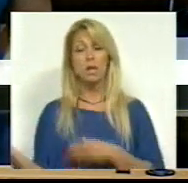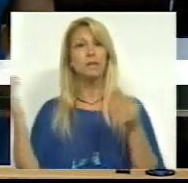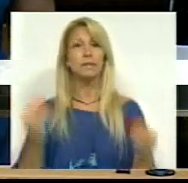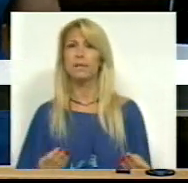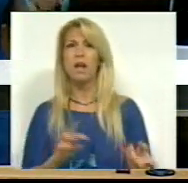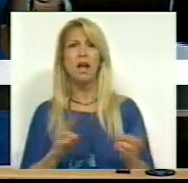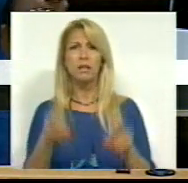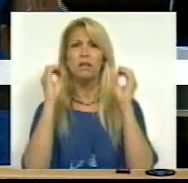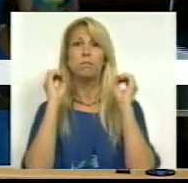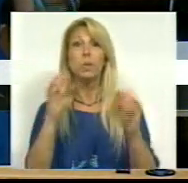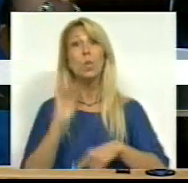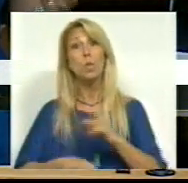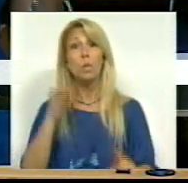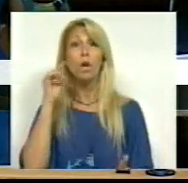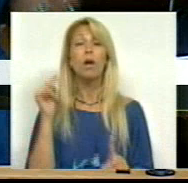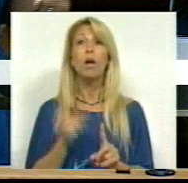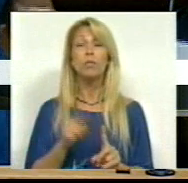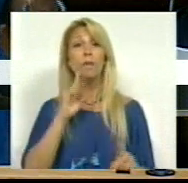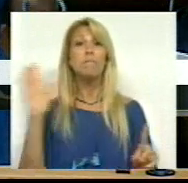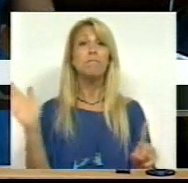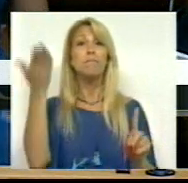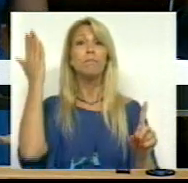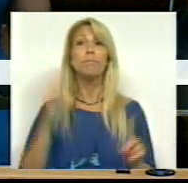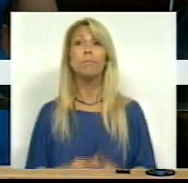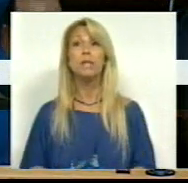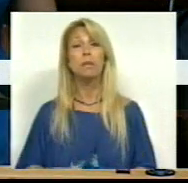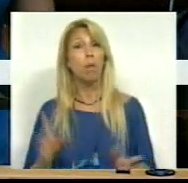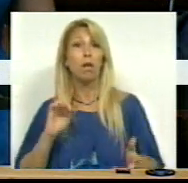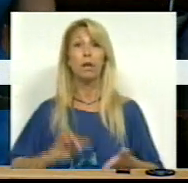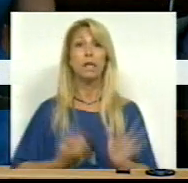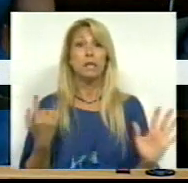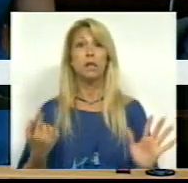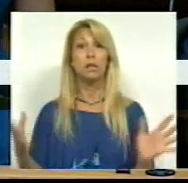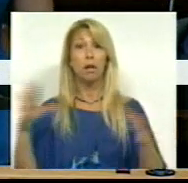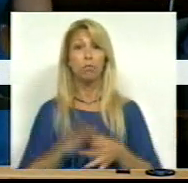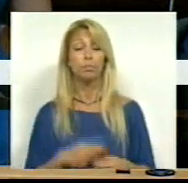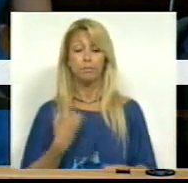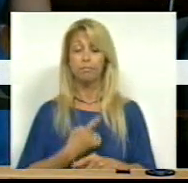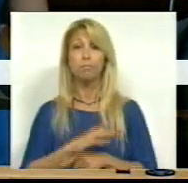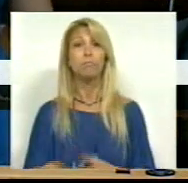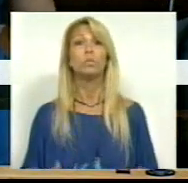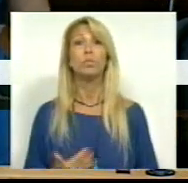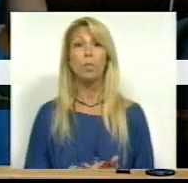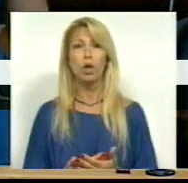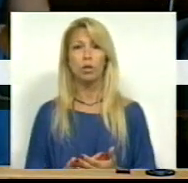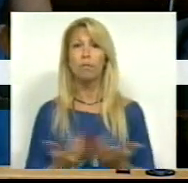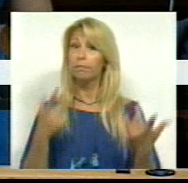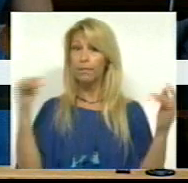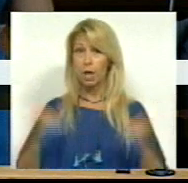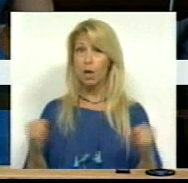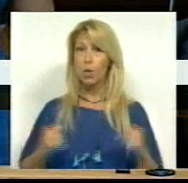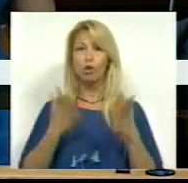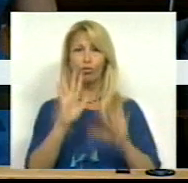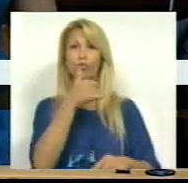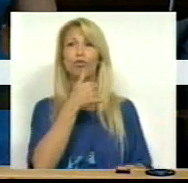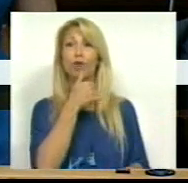alteram aquilo que é o objetivo principal e essencial que está subjacente a esta mesma proposta. E o acordo que foi